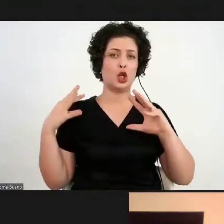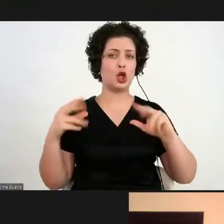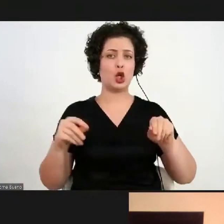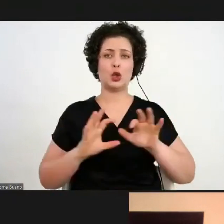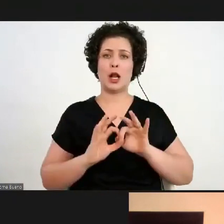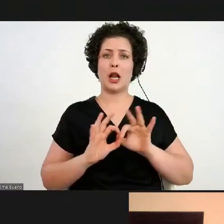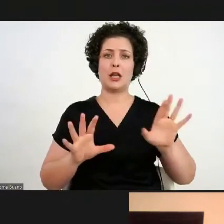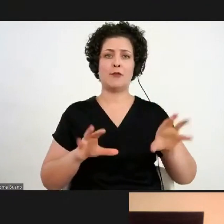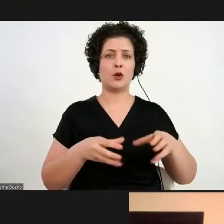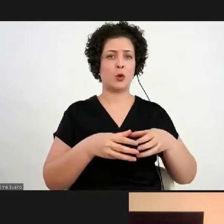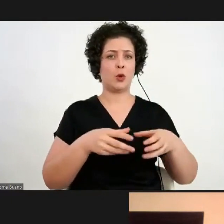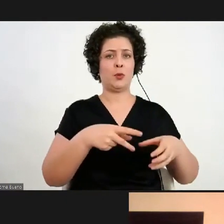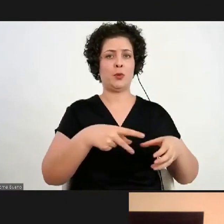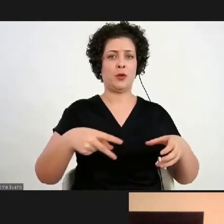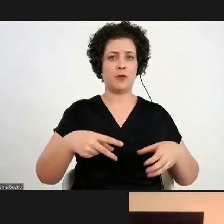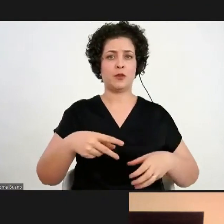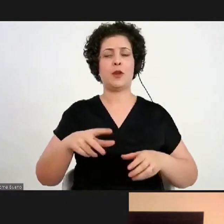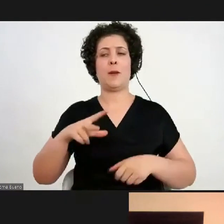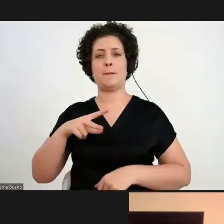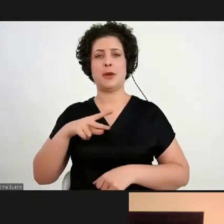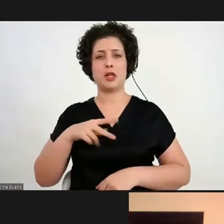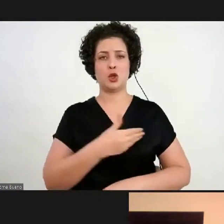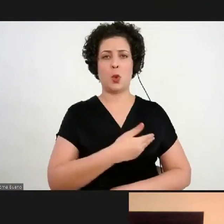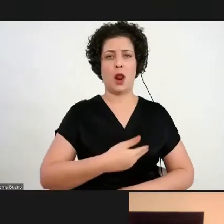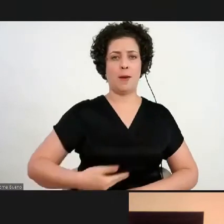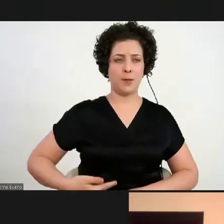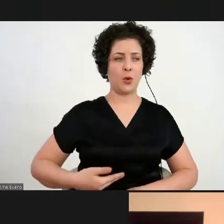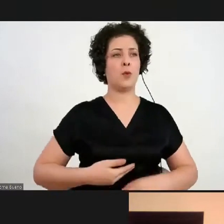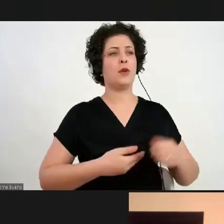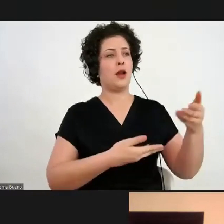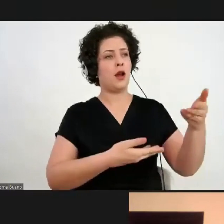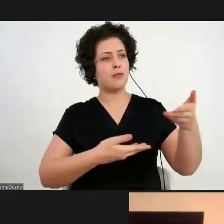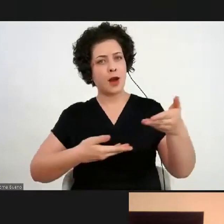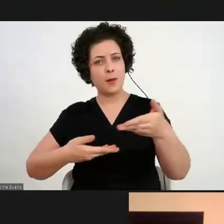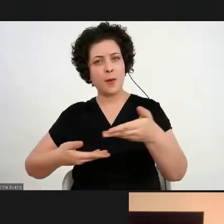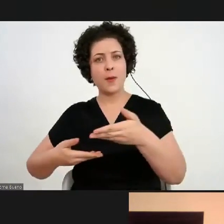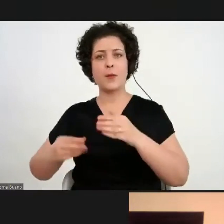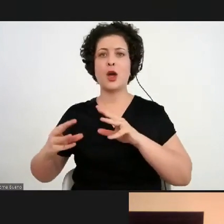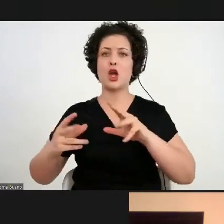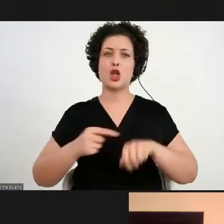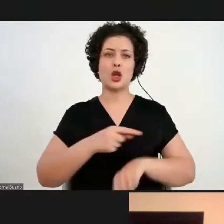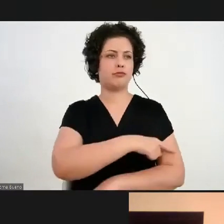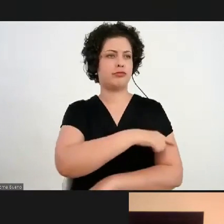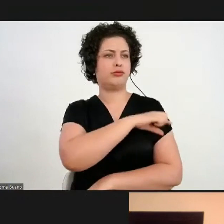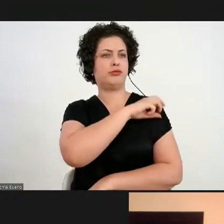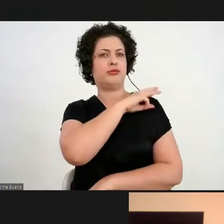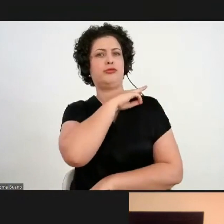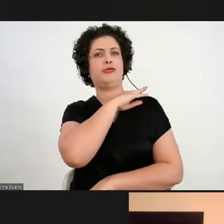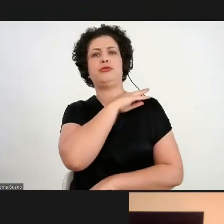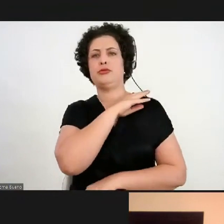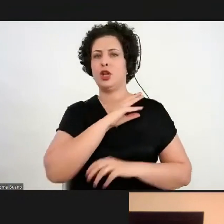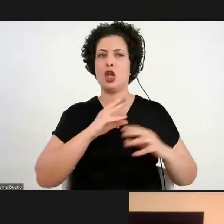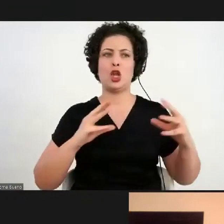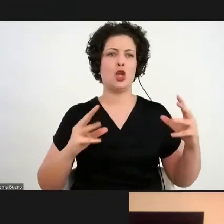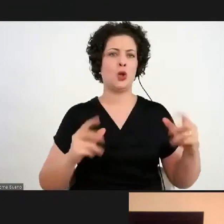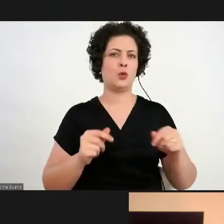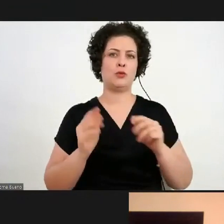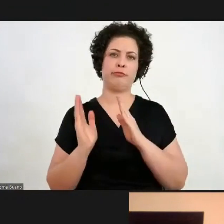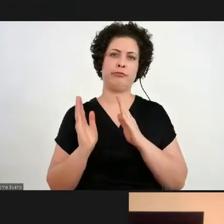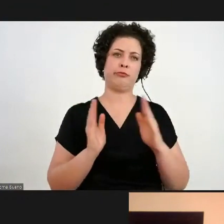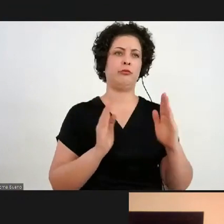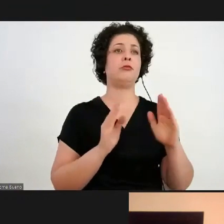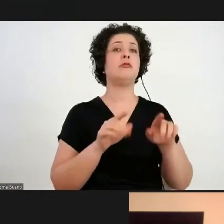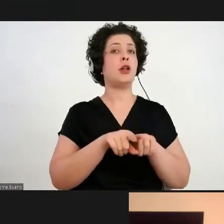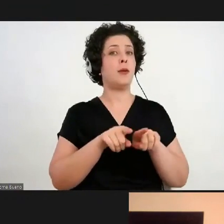professores da rede pública, da rede particular, também alunos de todos os graus, de todo o caminho escolar, inclusive os